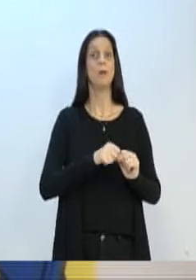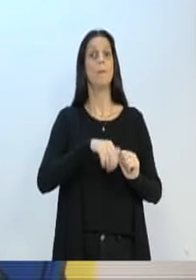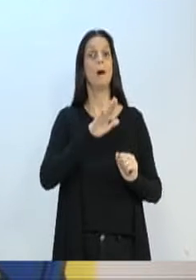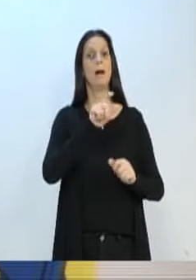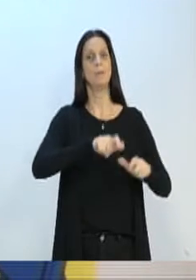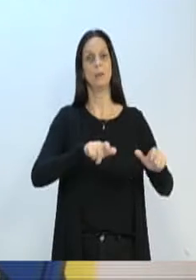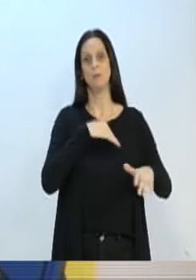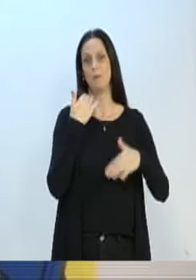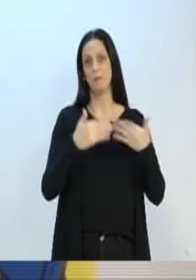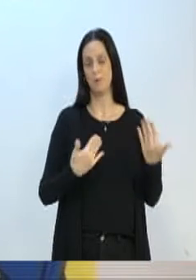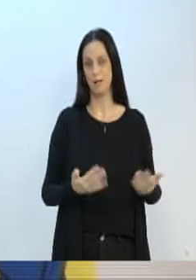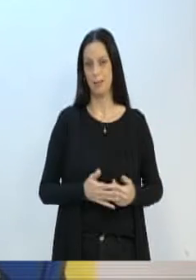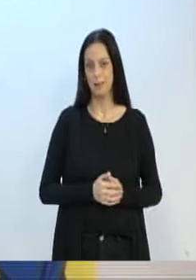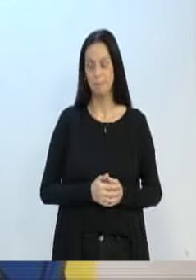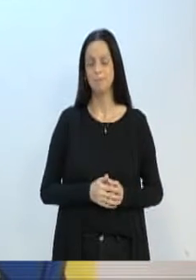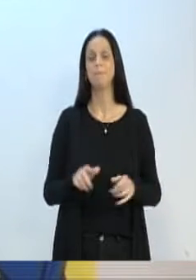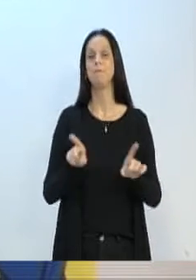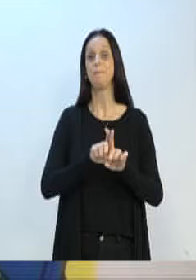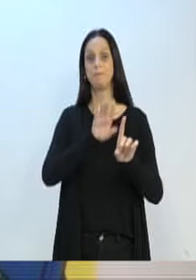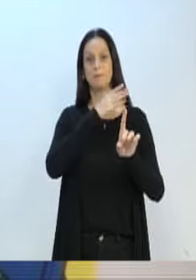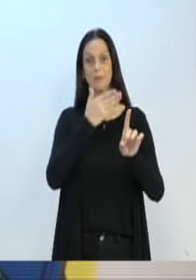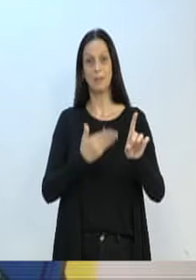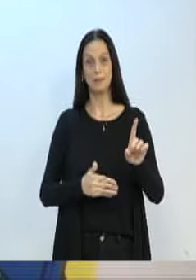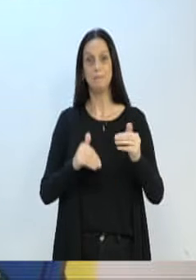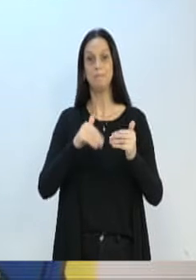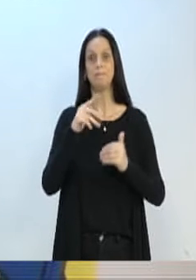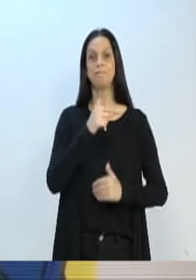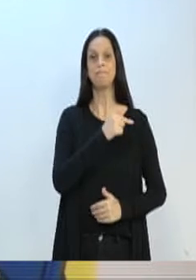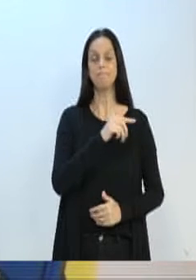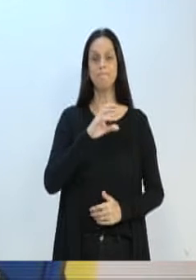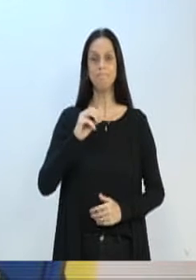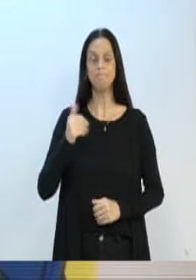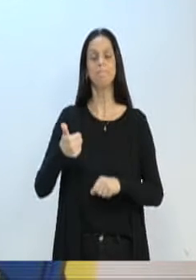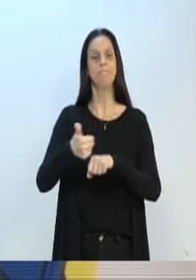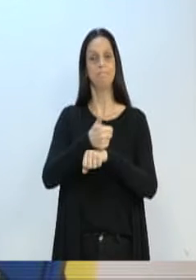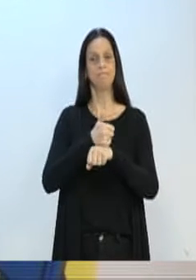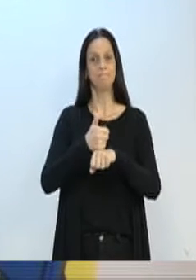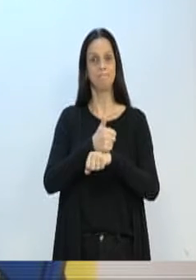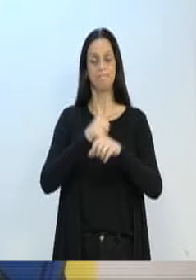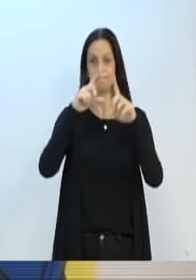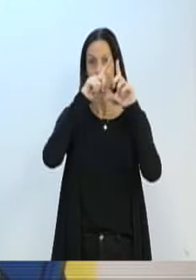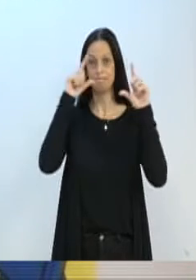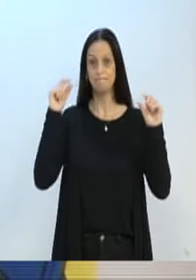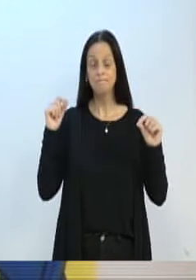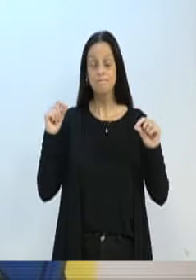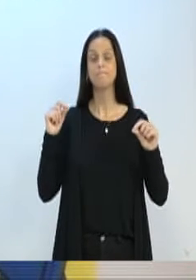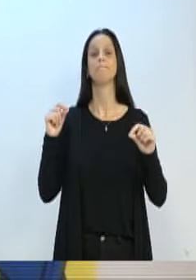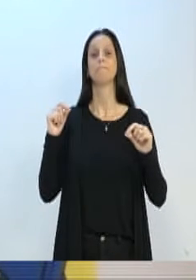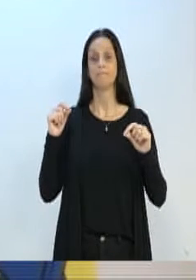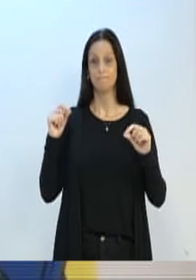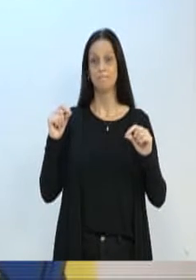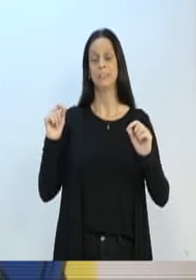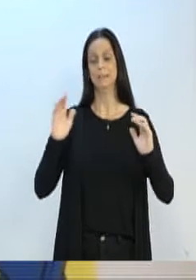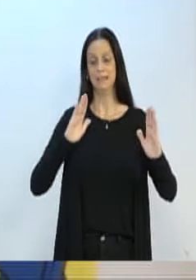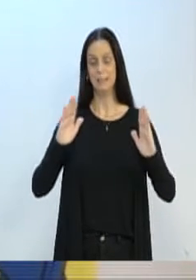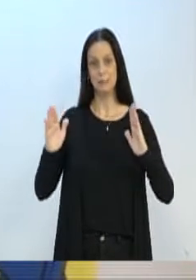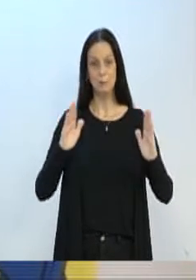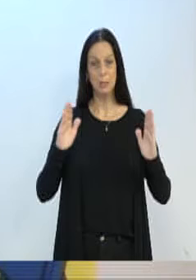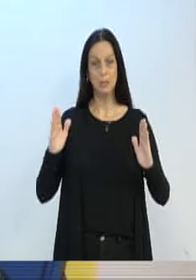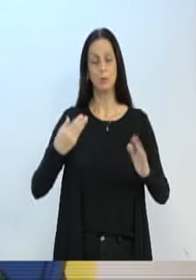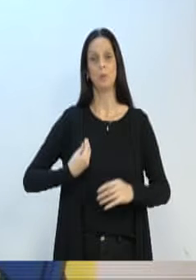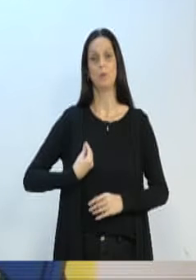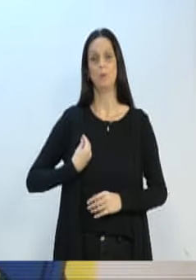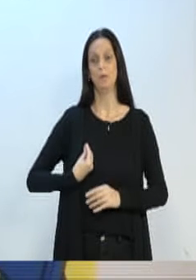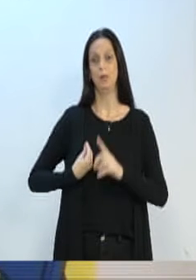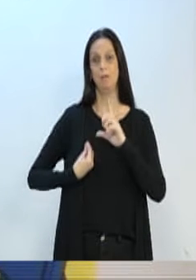aproveito aqui também para homenagear os mais de 700 profissionais de enfermagem que perderam sua vida nessa luta no combate